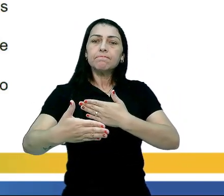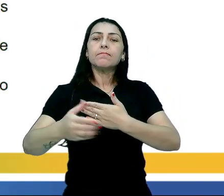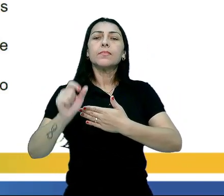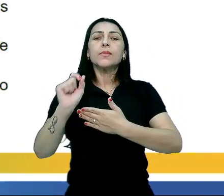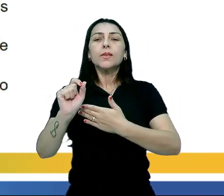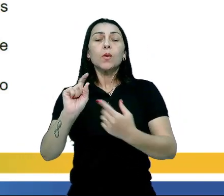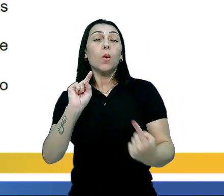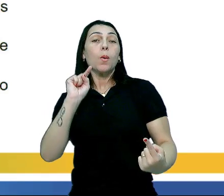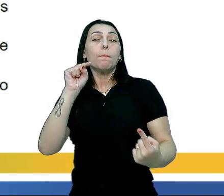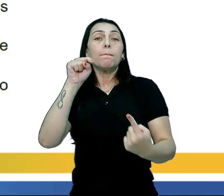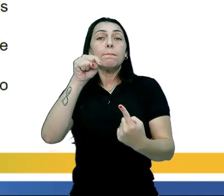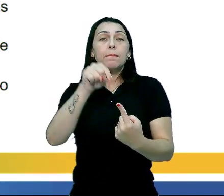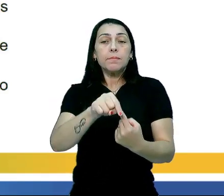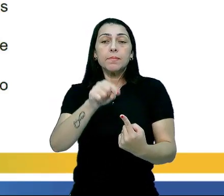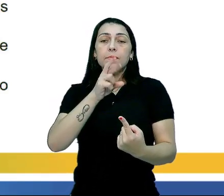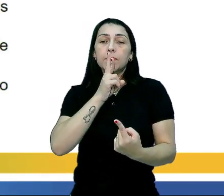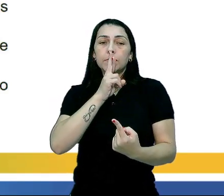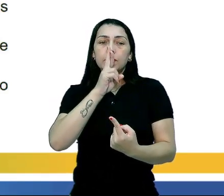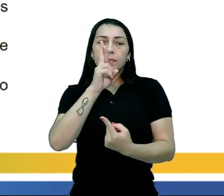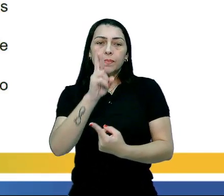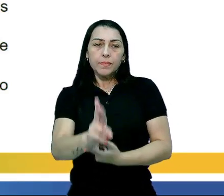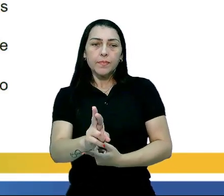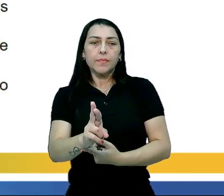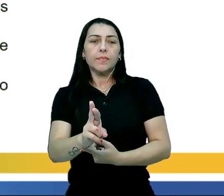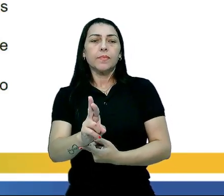individuais tomadas